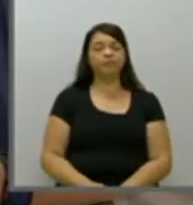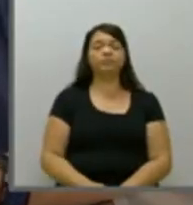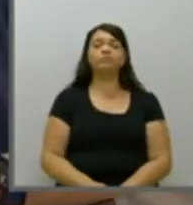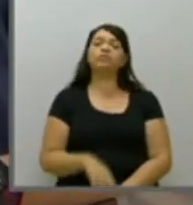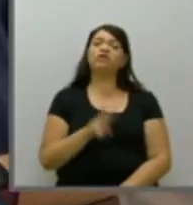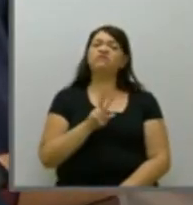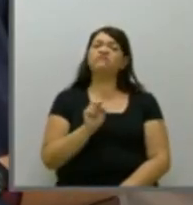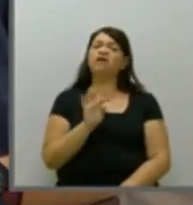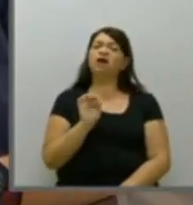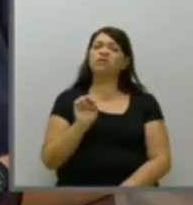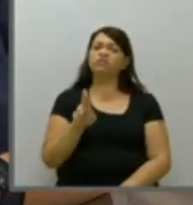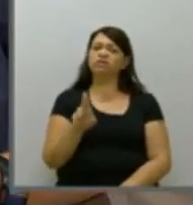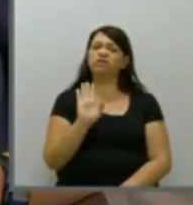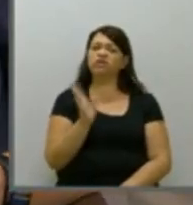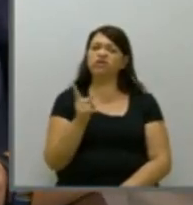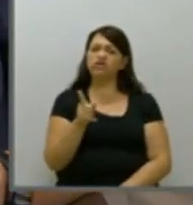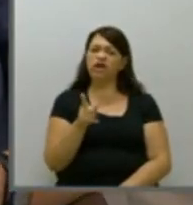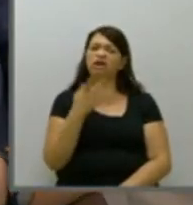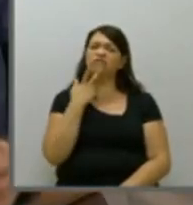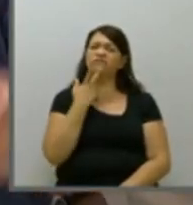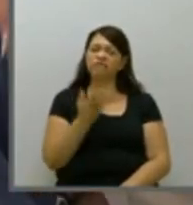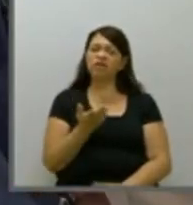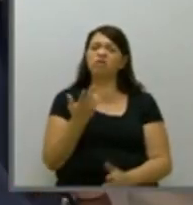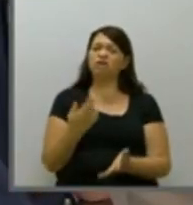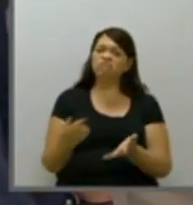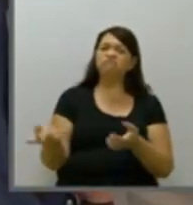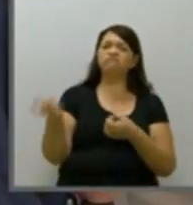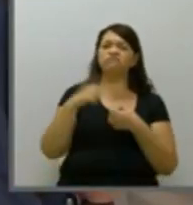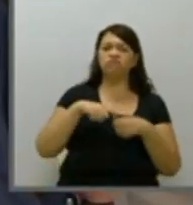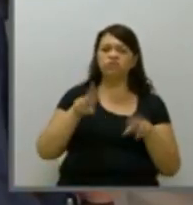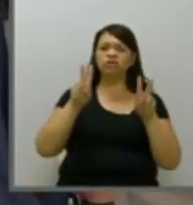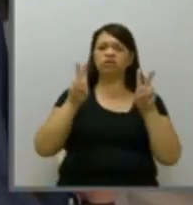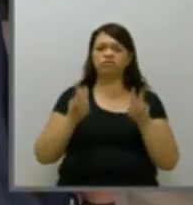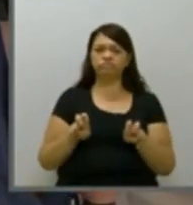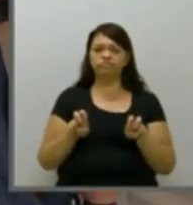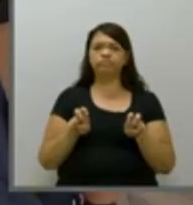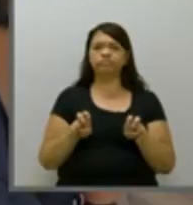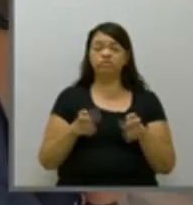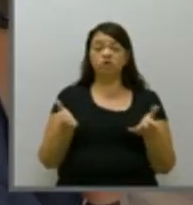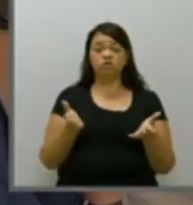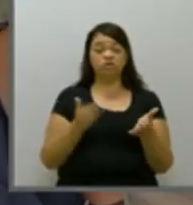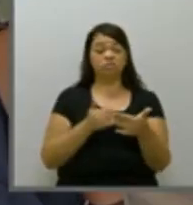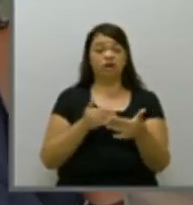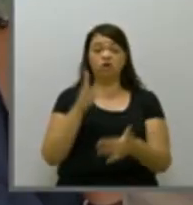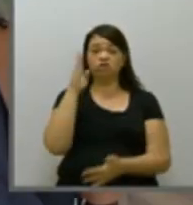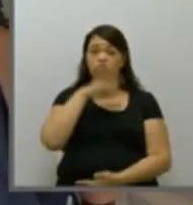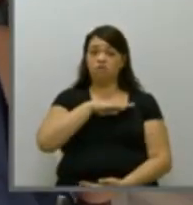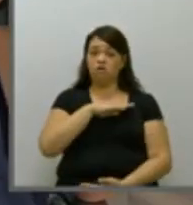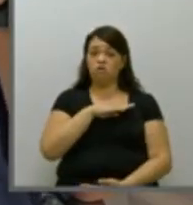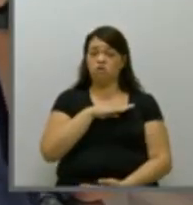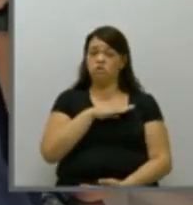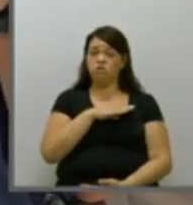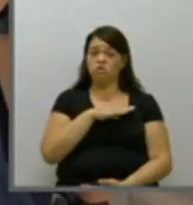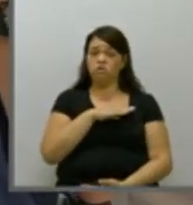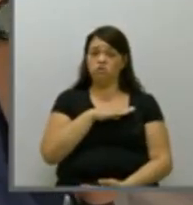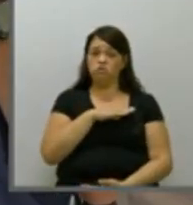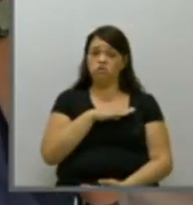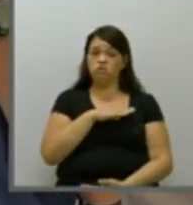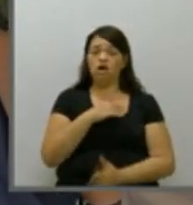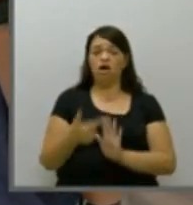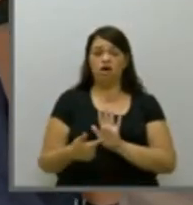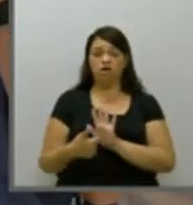já mencionou e eu quero retomar essa questão porque hoje nós temos um pacote de maldades sendo